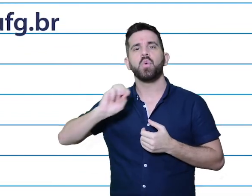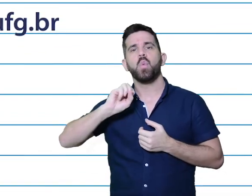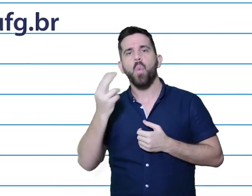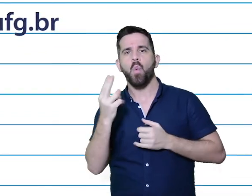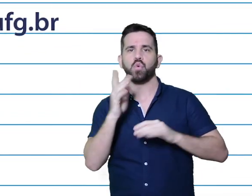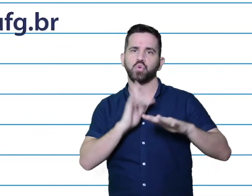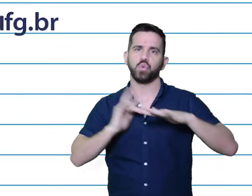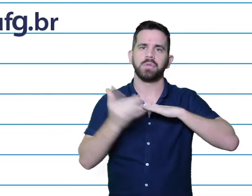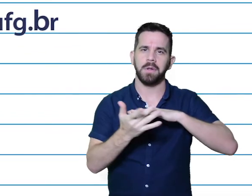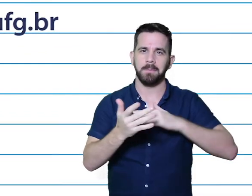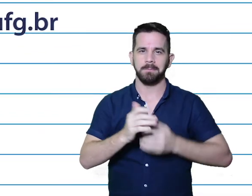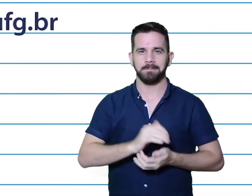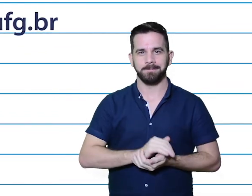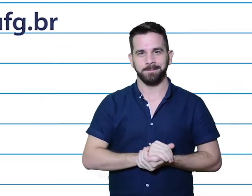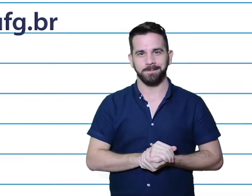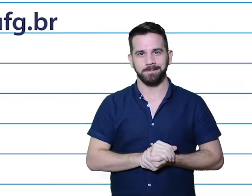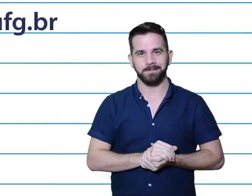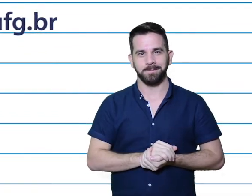nossas redes sociais.